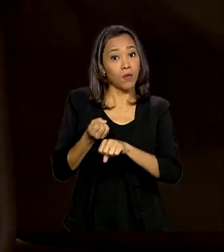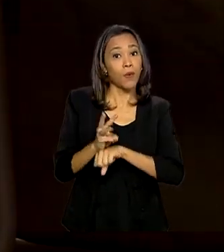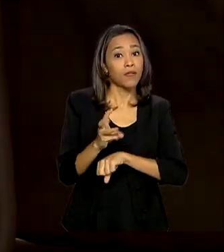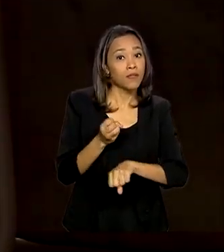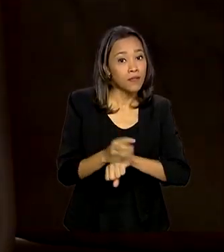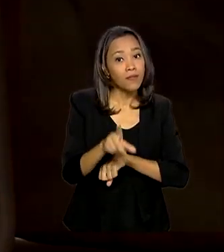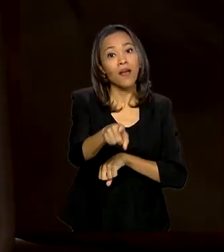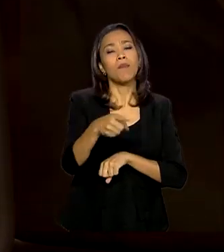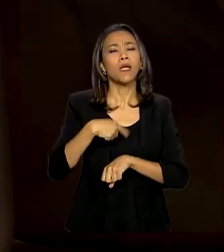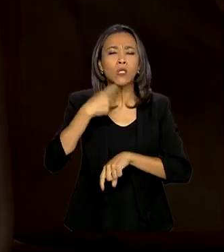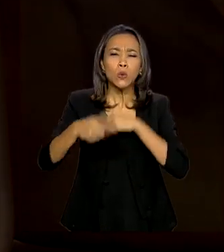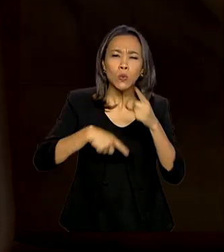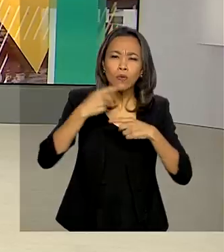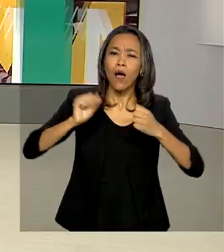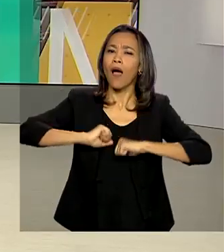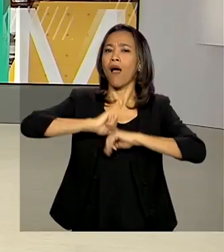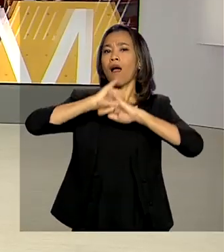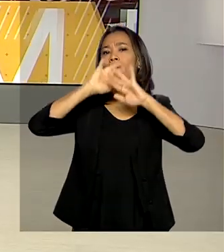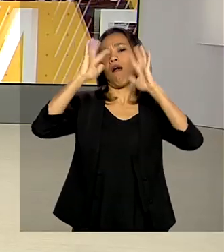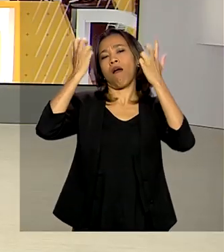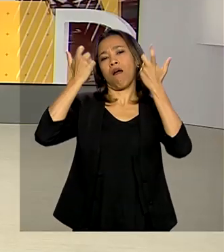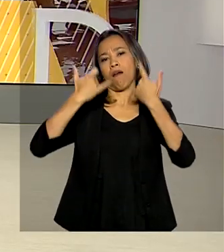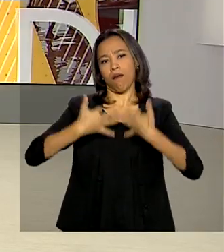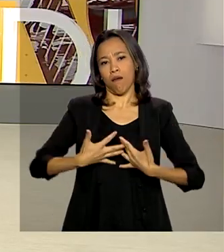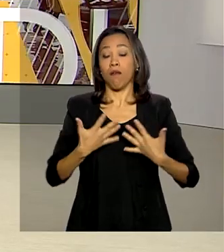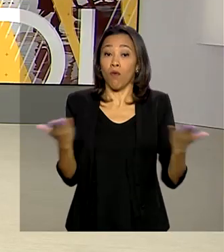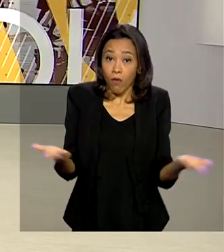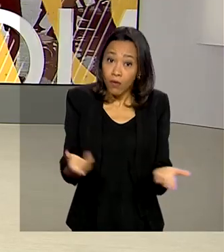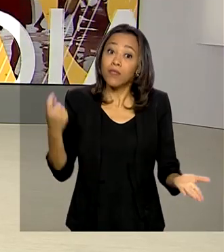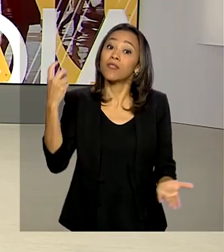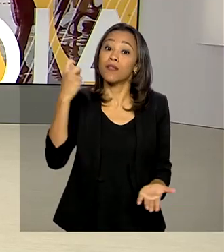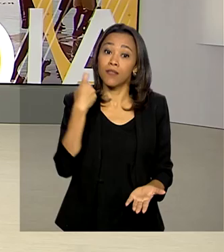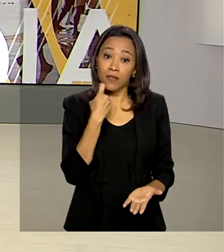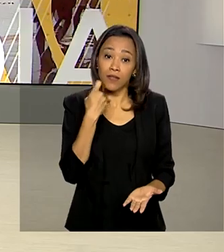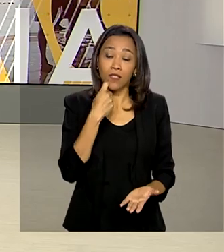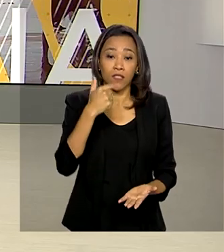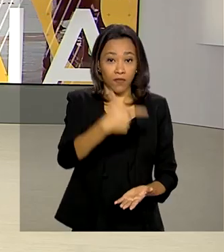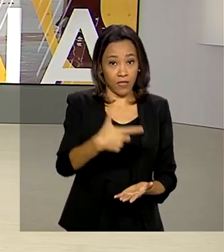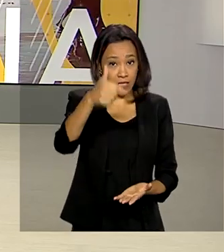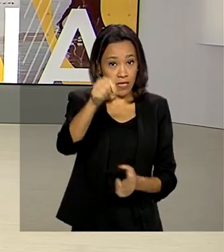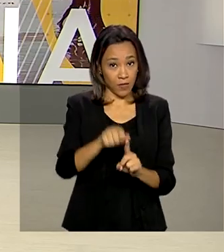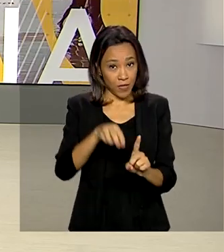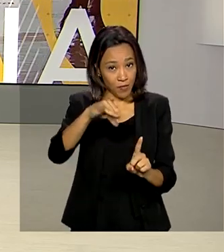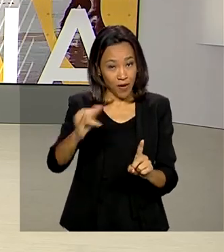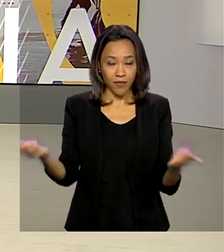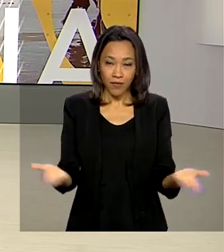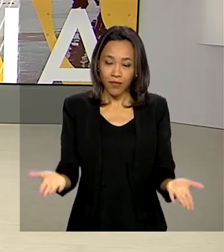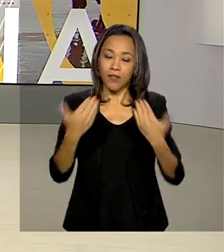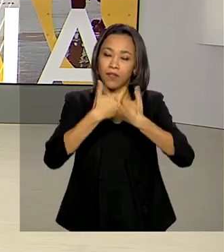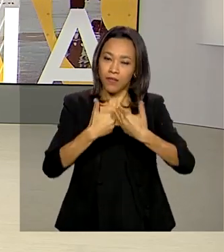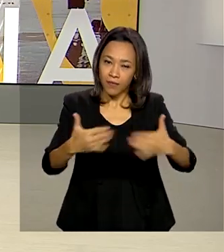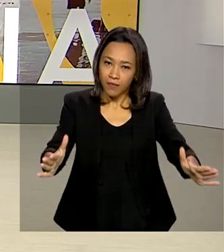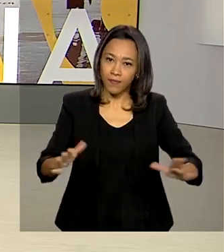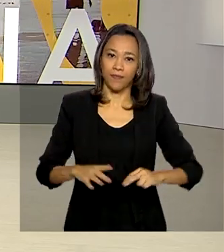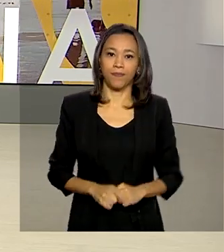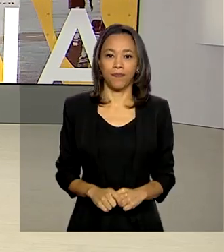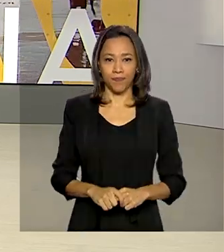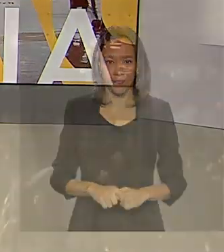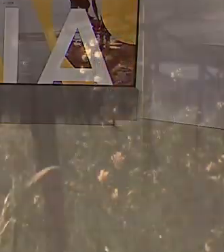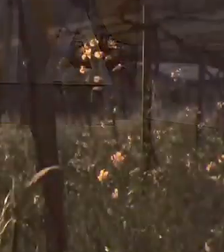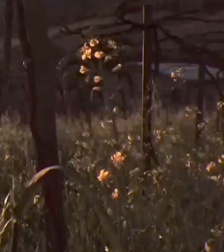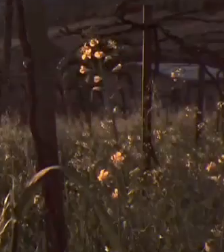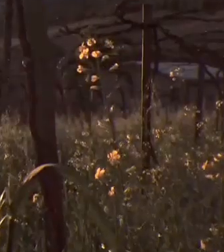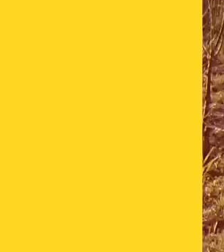WhatsApp para tirar dúvidas. Hoje é sexta-feira, 27 de março. O Brasil em Dia começa agora.